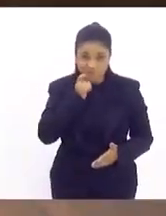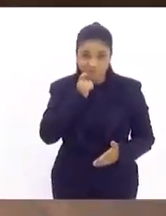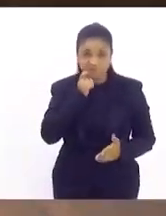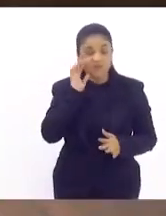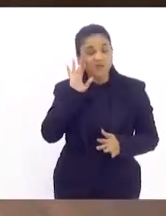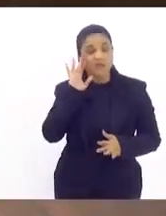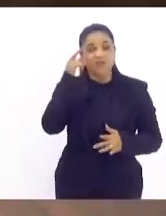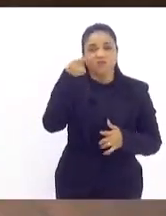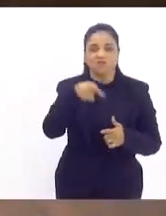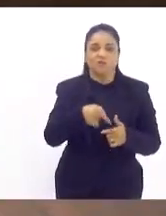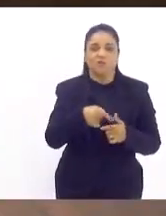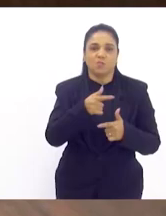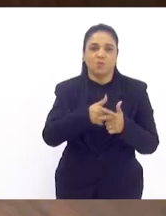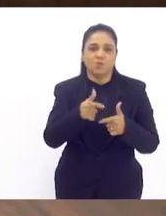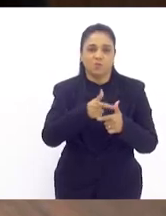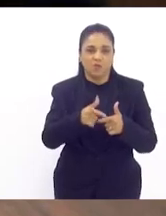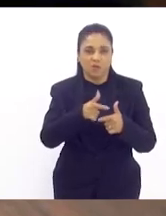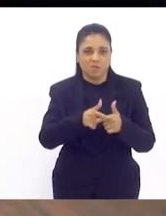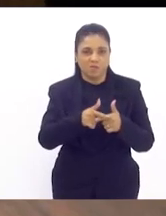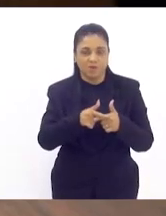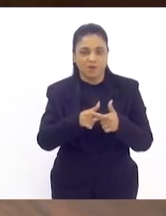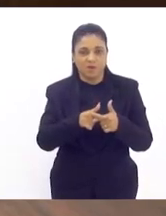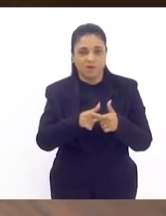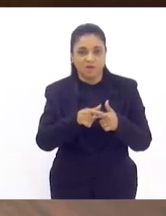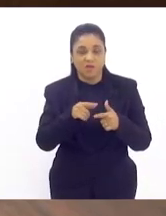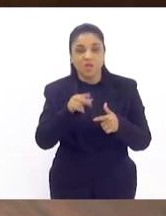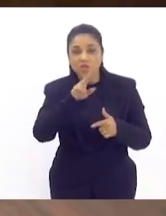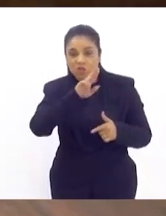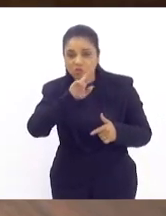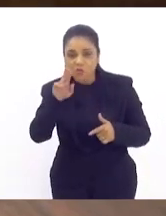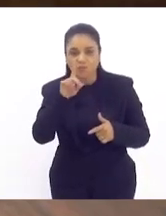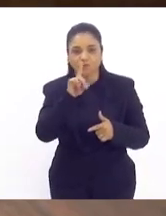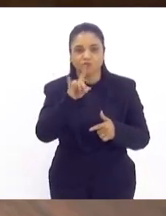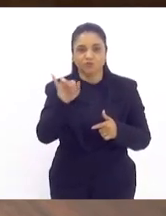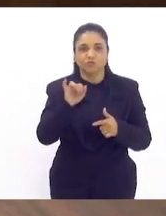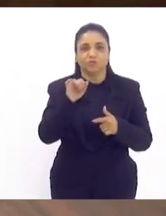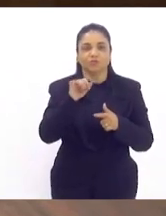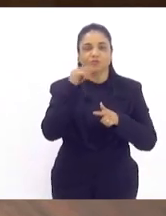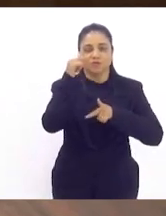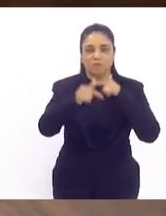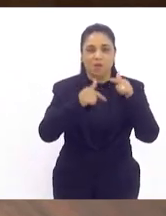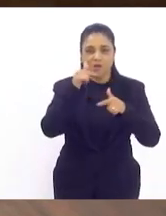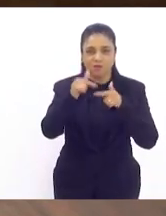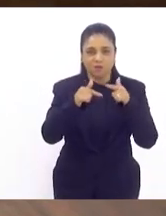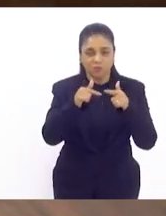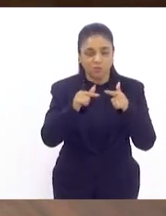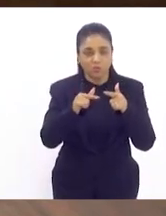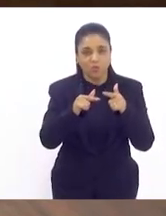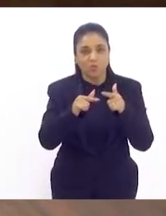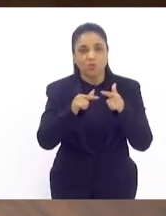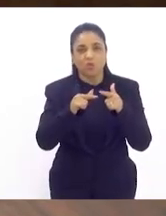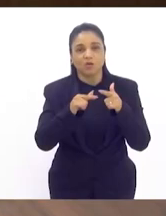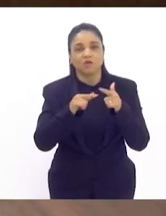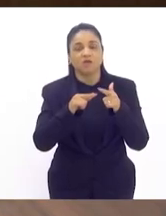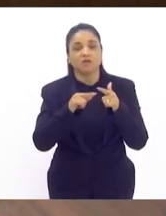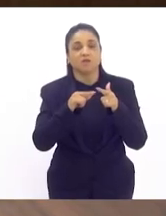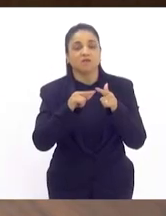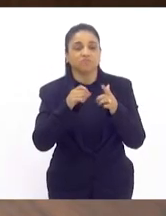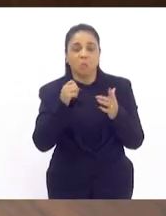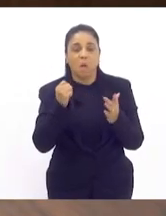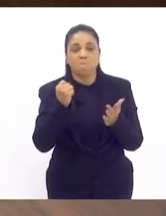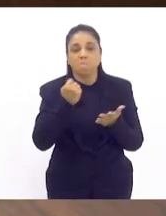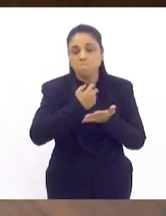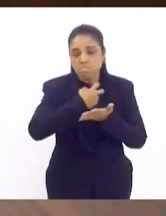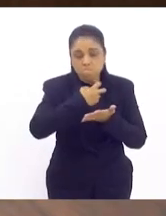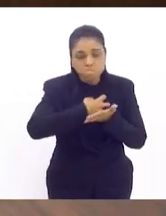sindicalista em nome ainda do dia do trabalhador seja punido e vamos destacar aquilo que foi dito